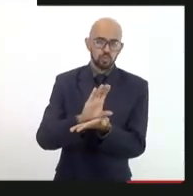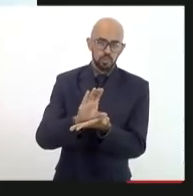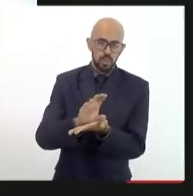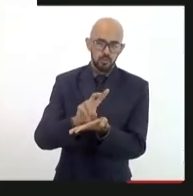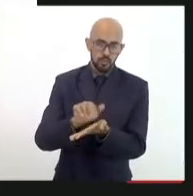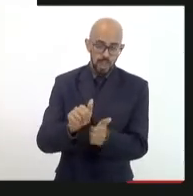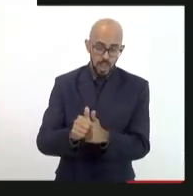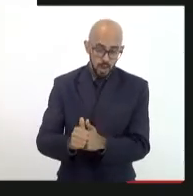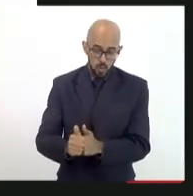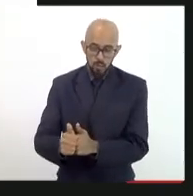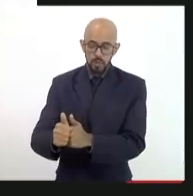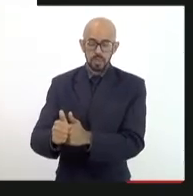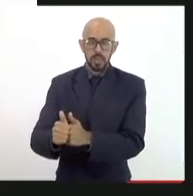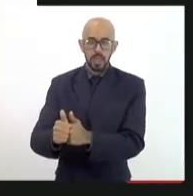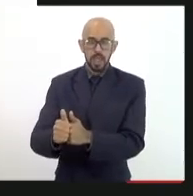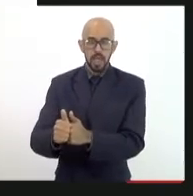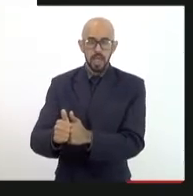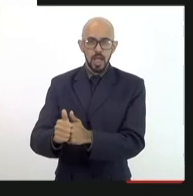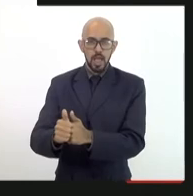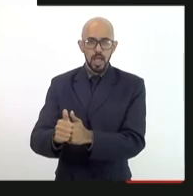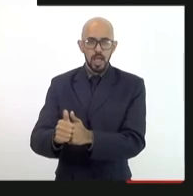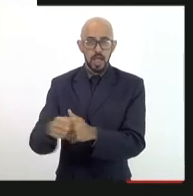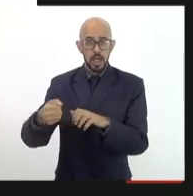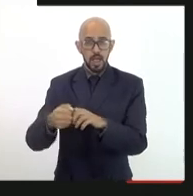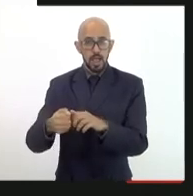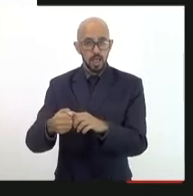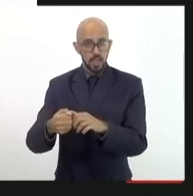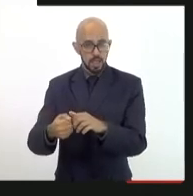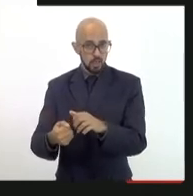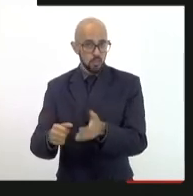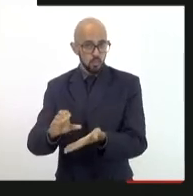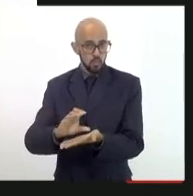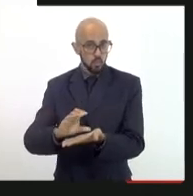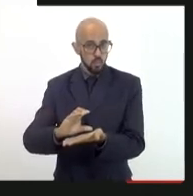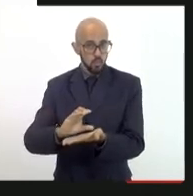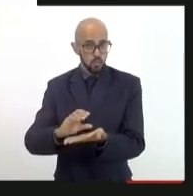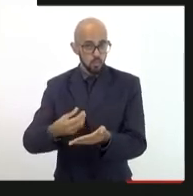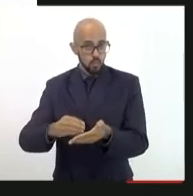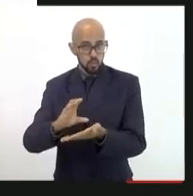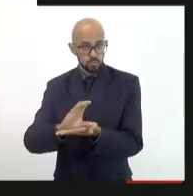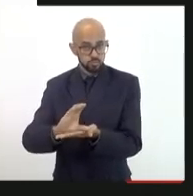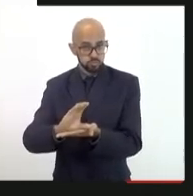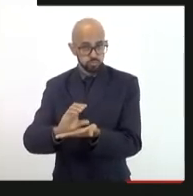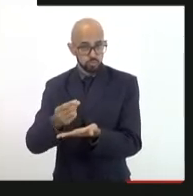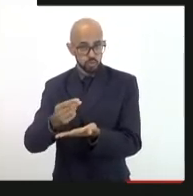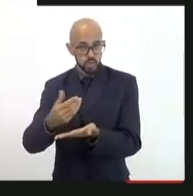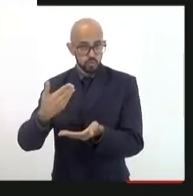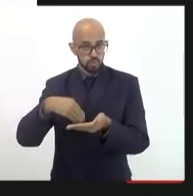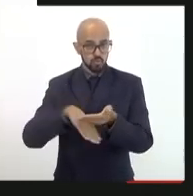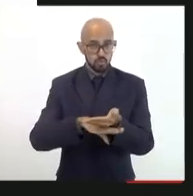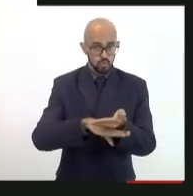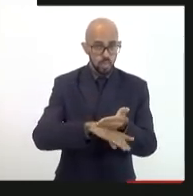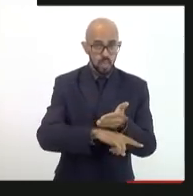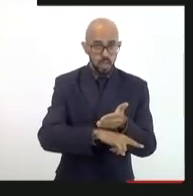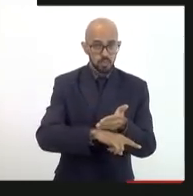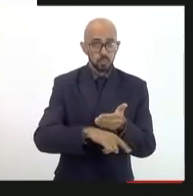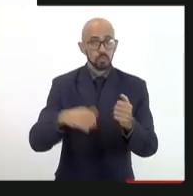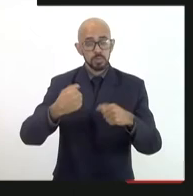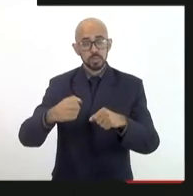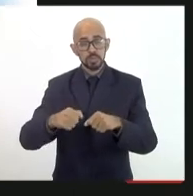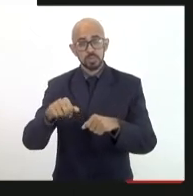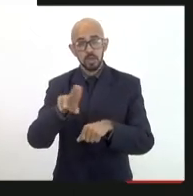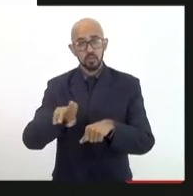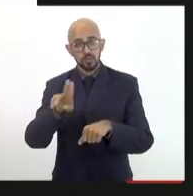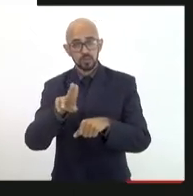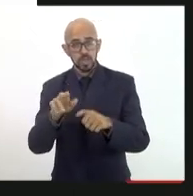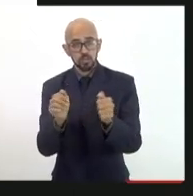e propor o acompanhamento desse fundo tem que ter os institutos de pesquisa porque a universidade